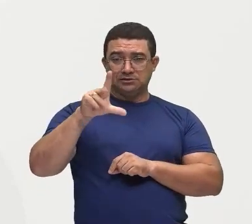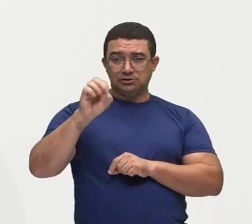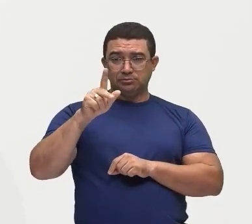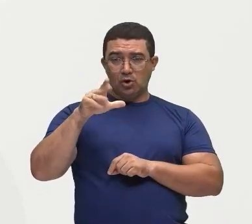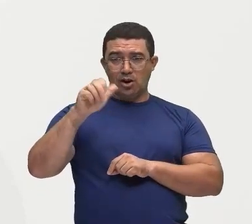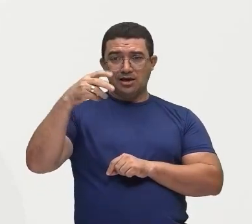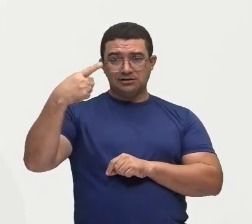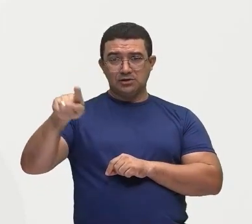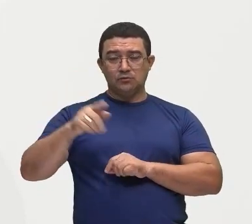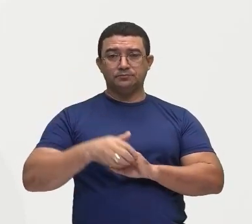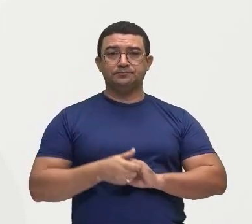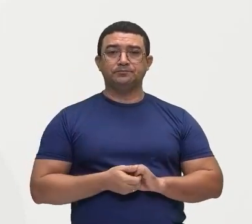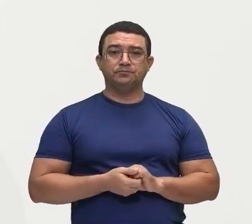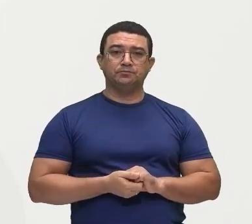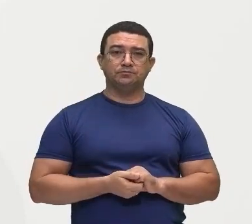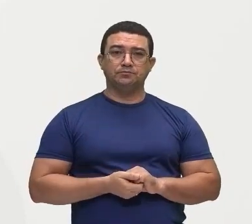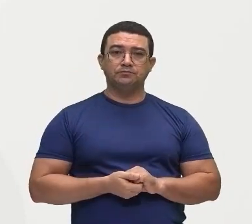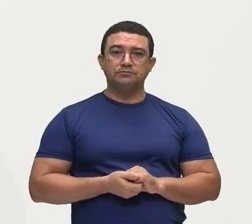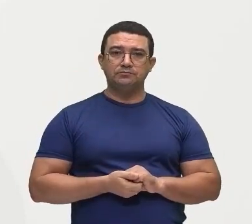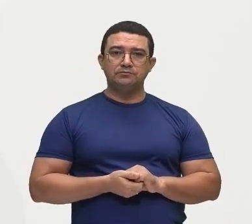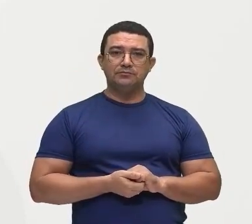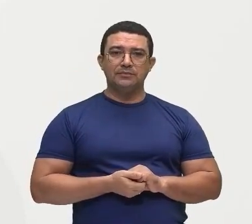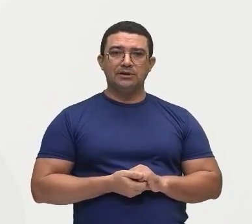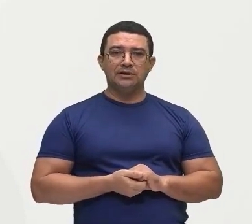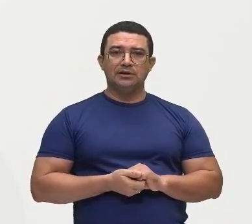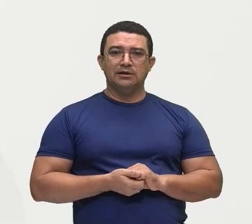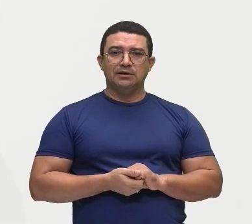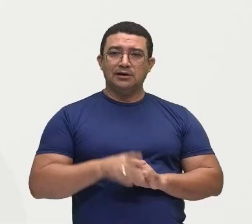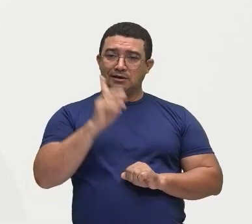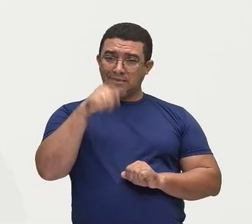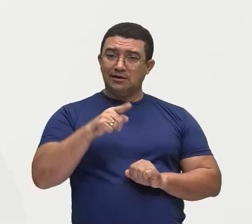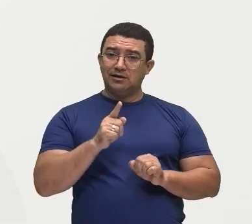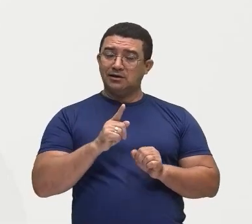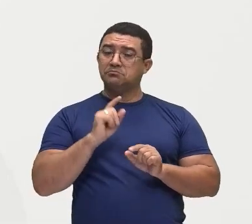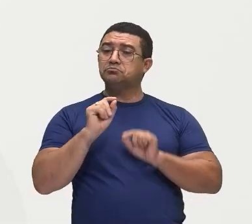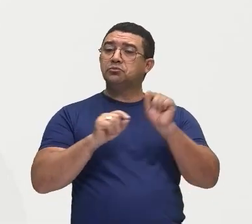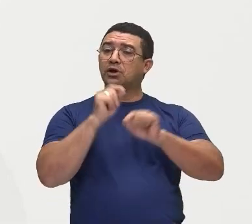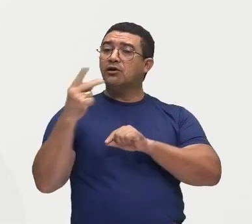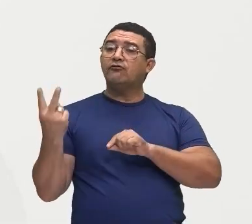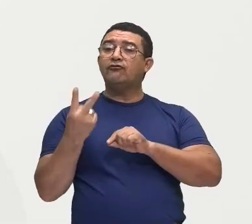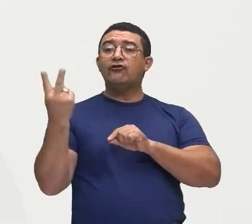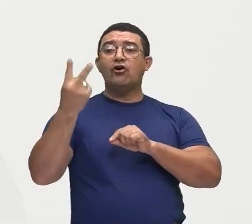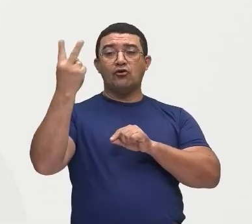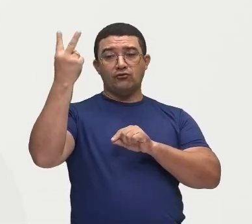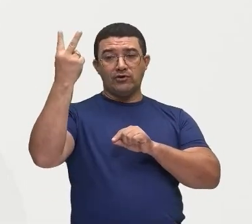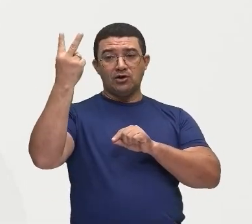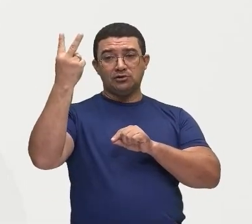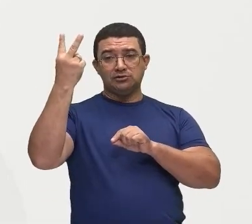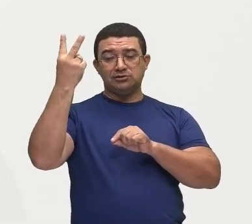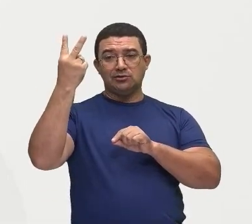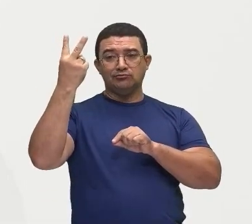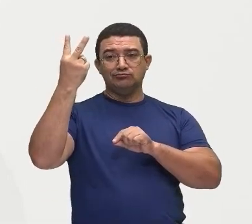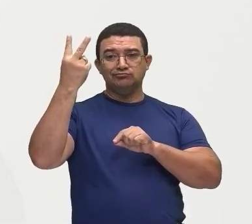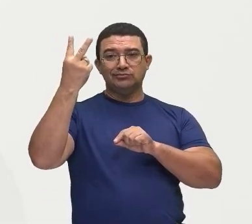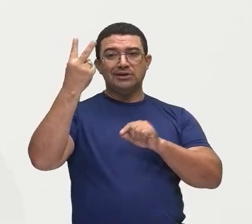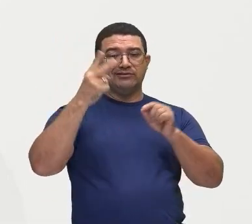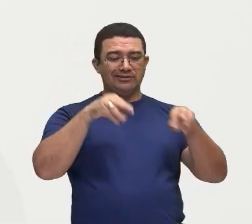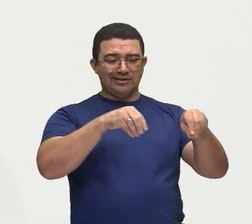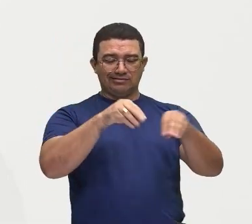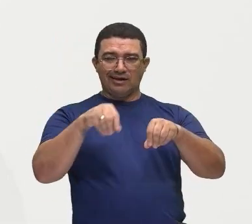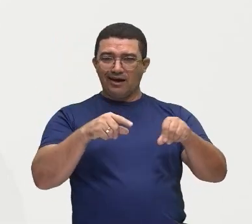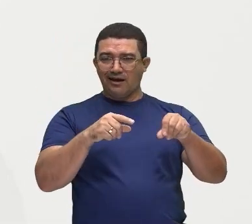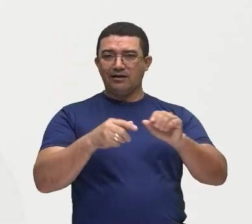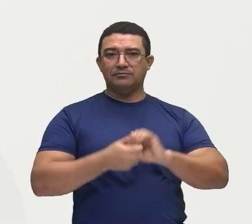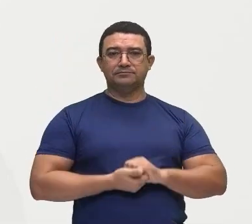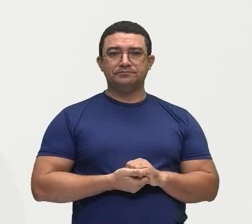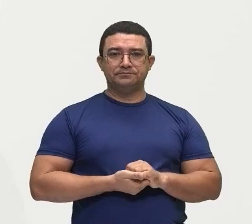relacionado à questão aí da valorização, Da especulação imobiliária. E além disso,